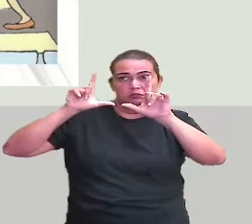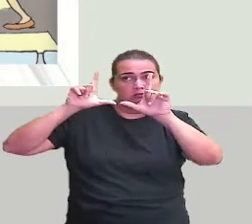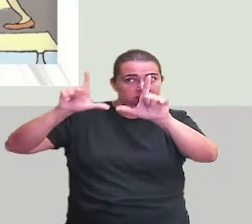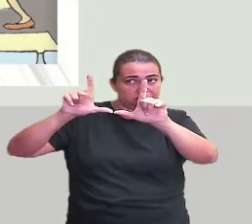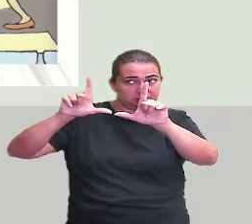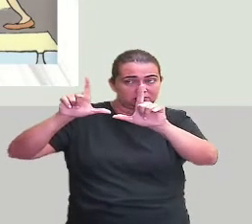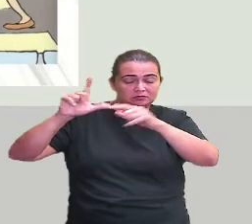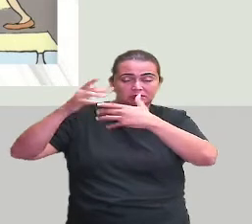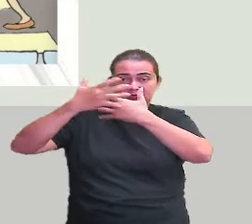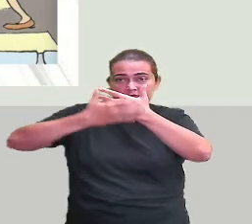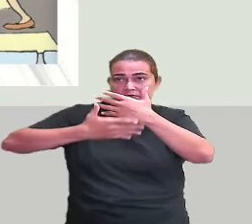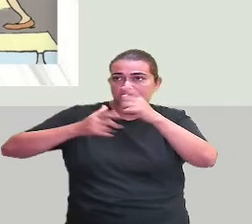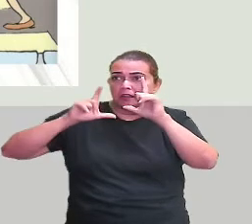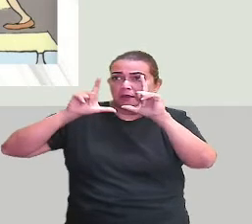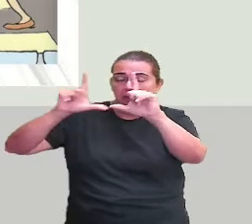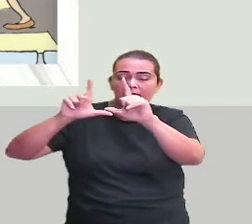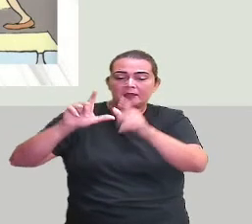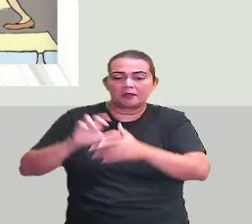Olha aí.